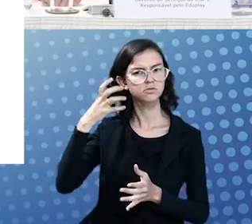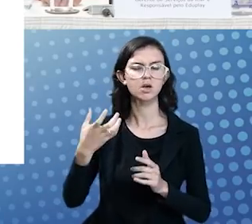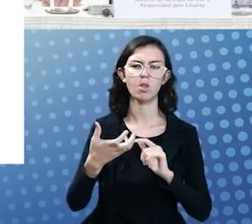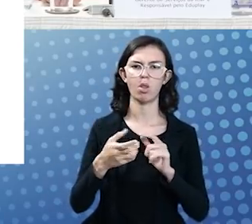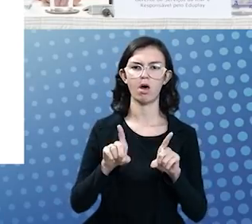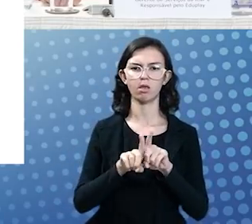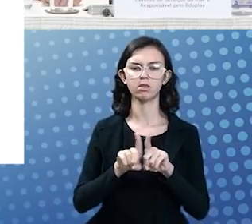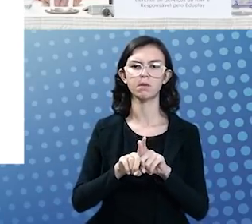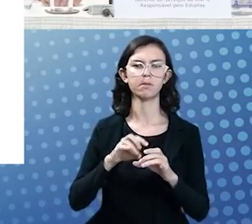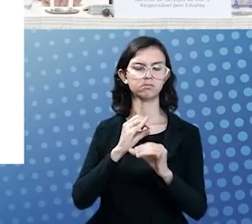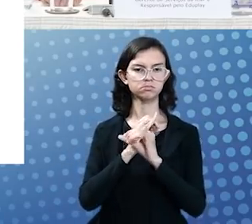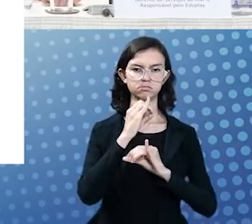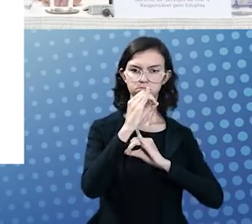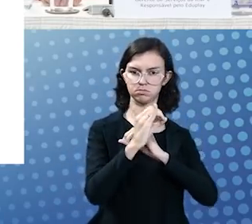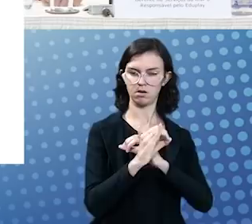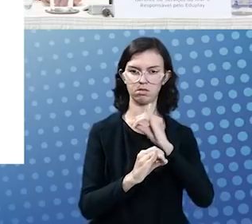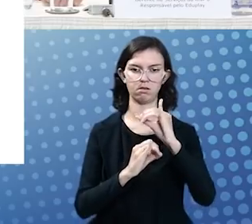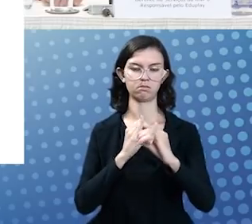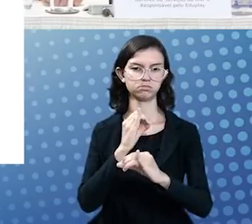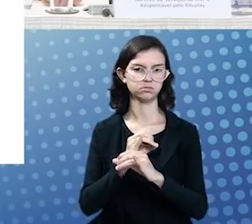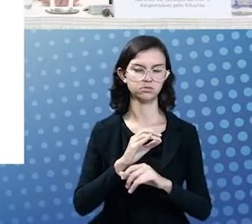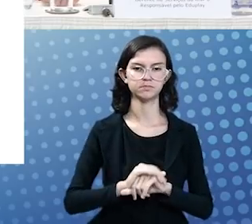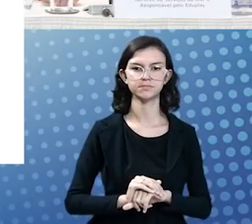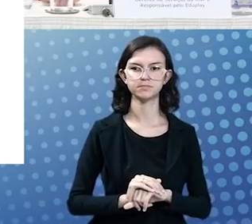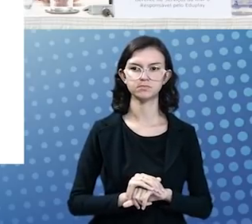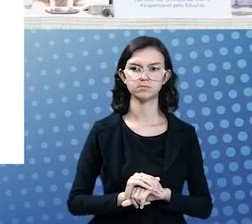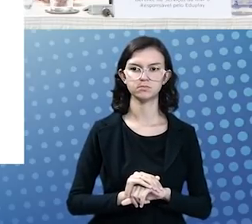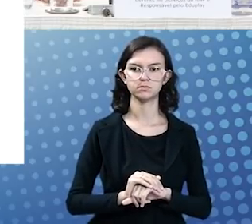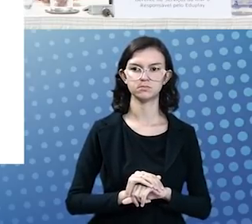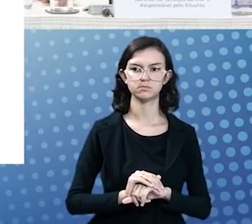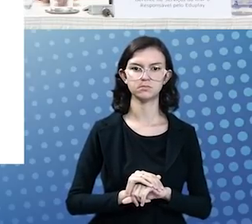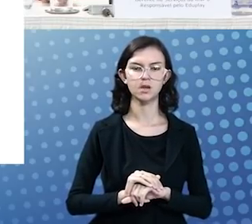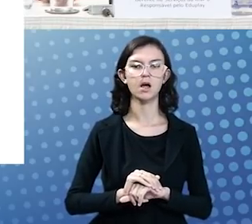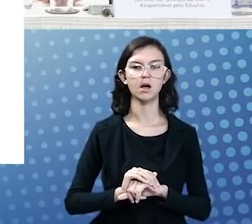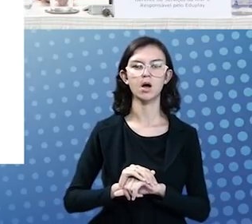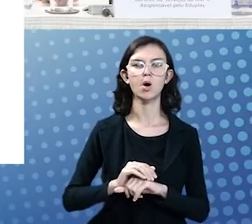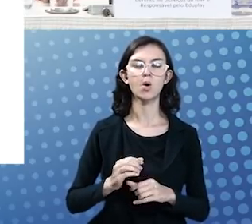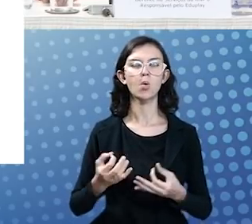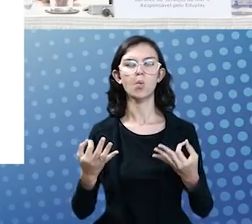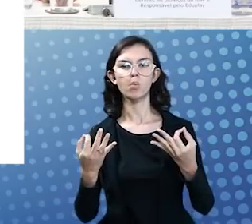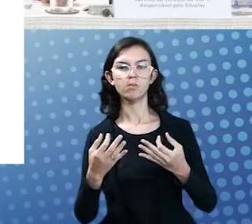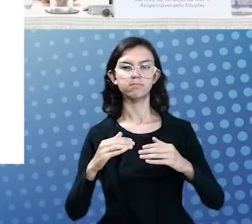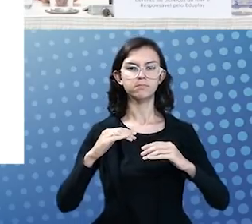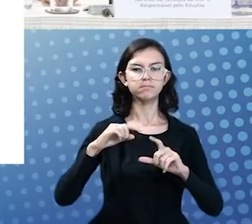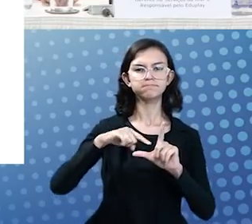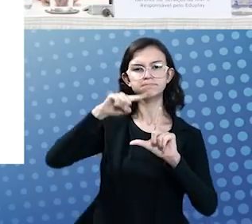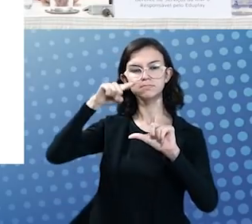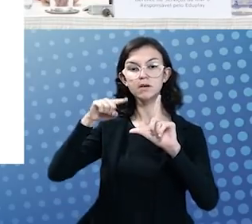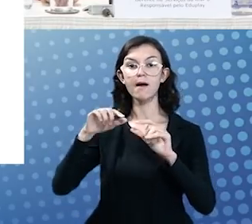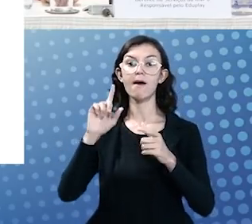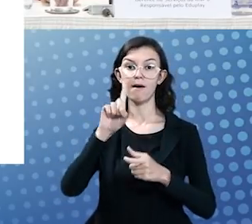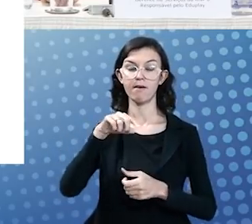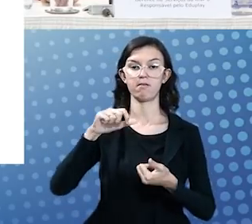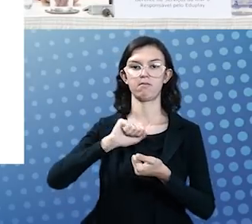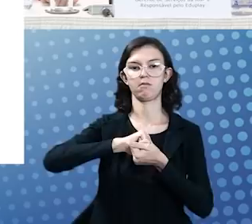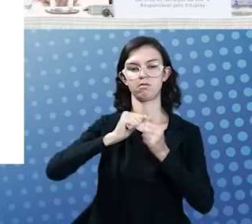a qualidade da banda, então, todo esse material, toda essa qualidade, ela é adaptativa à